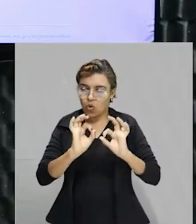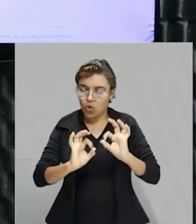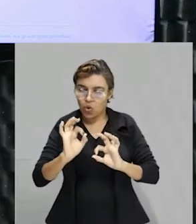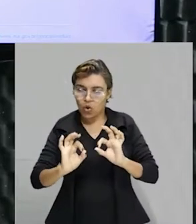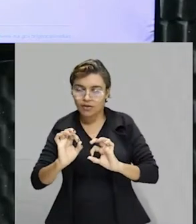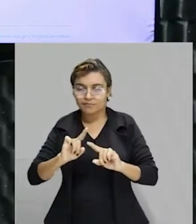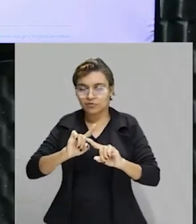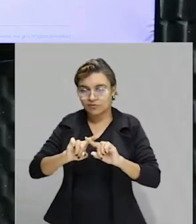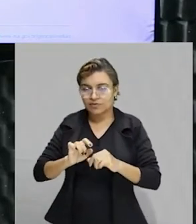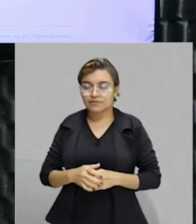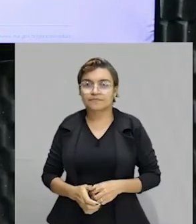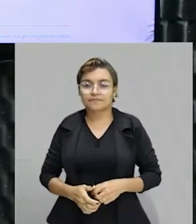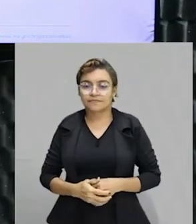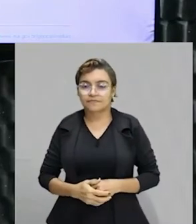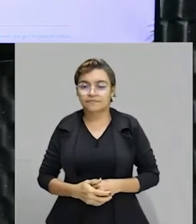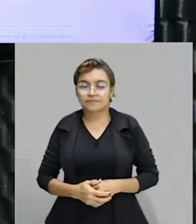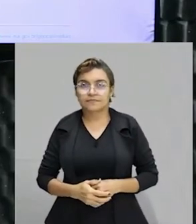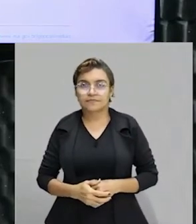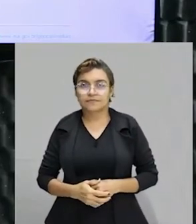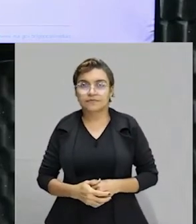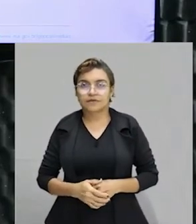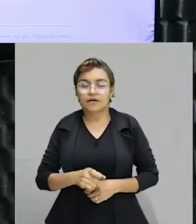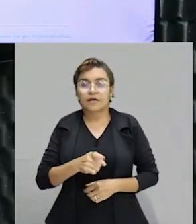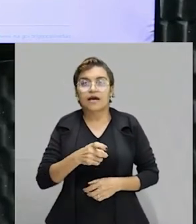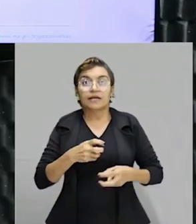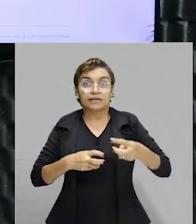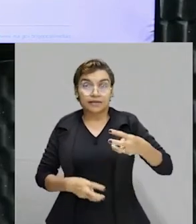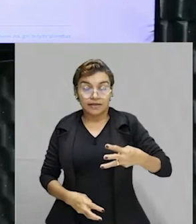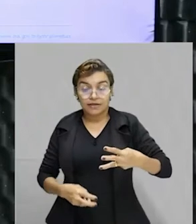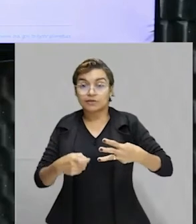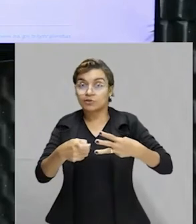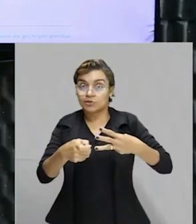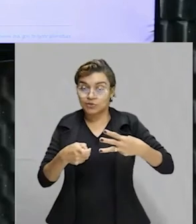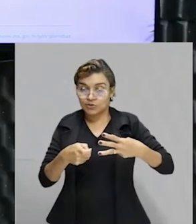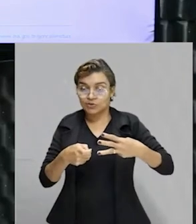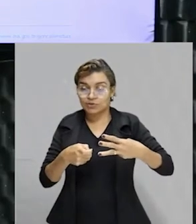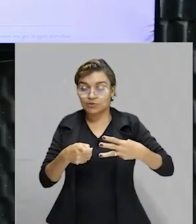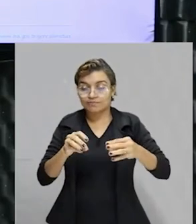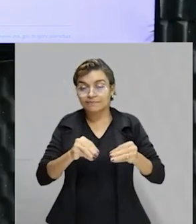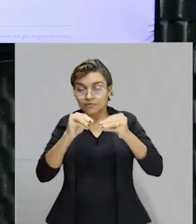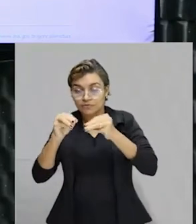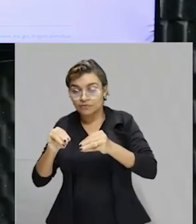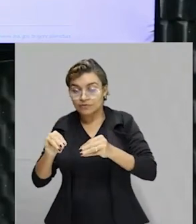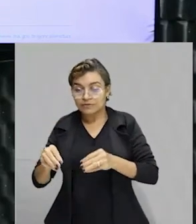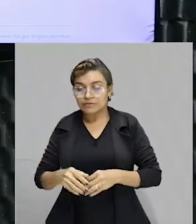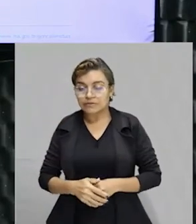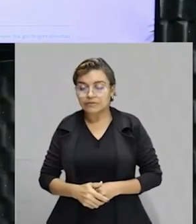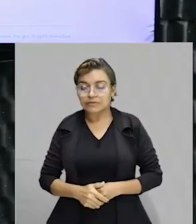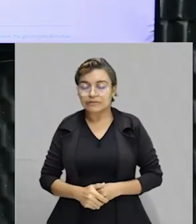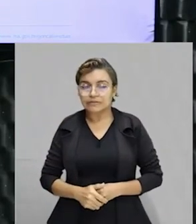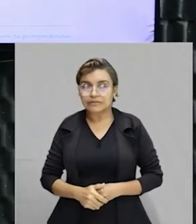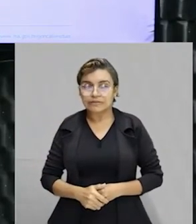multiplicação, olha quem ficou. X vezes 3, que dá o 3X no primeiro membro, e lá no segundo eu tenho 2 que